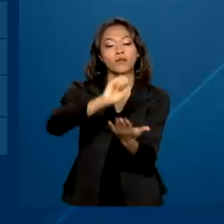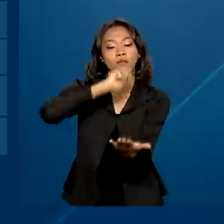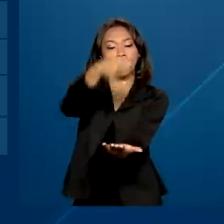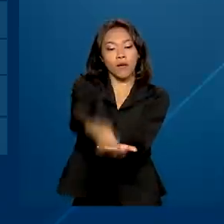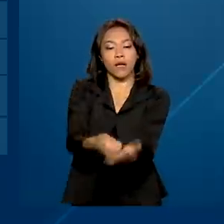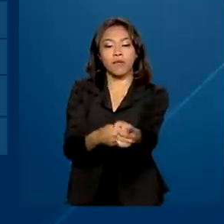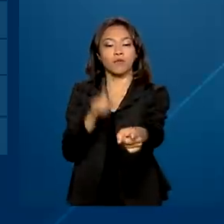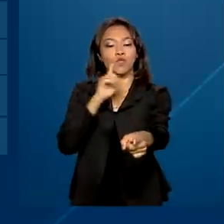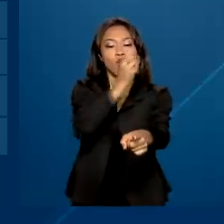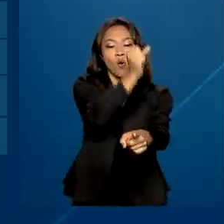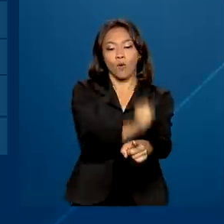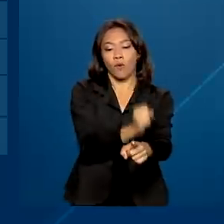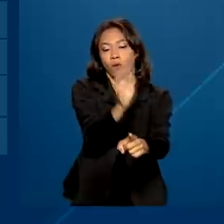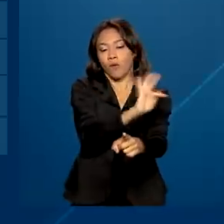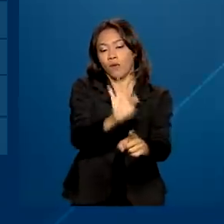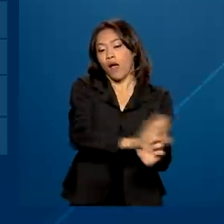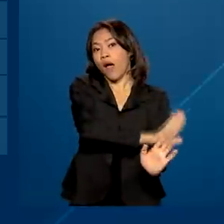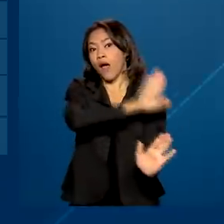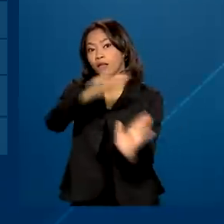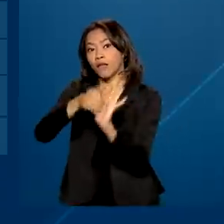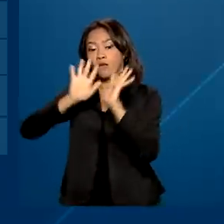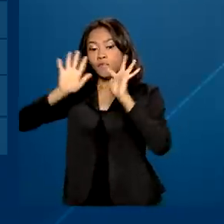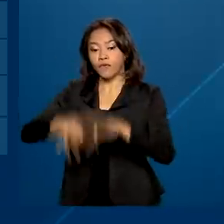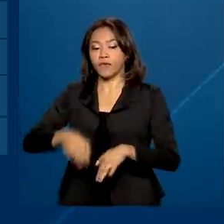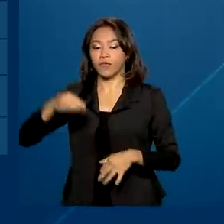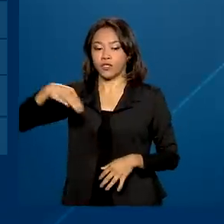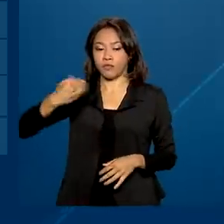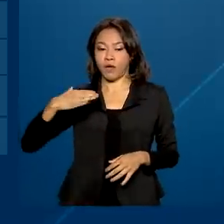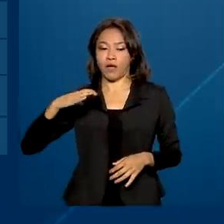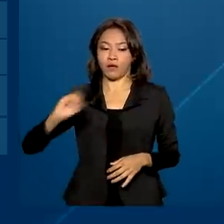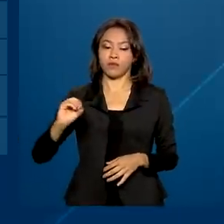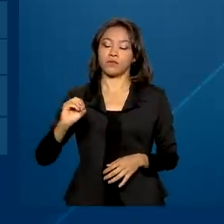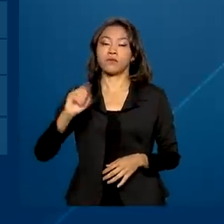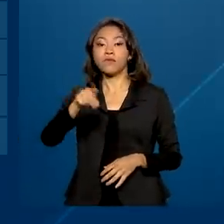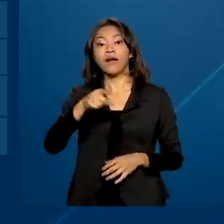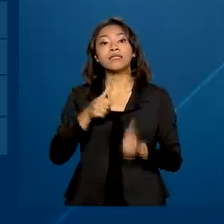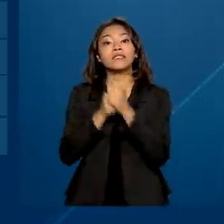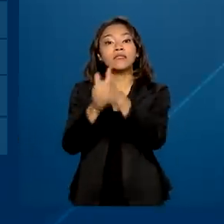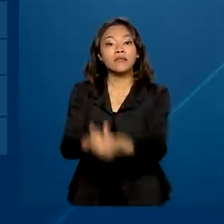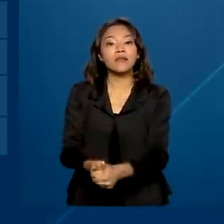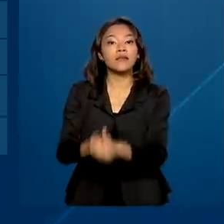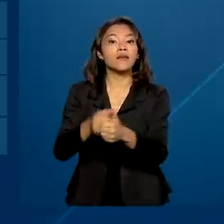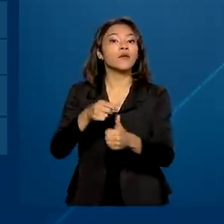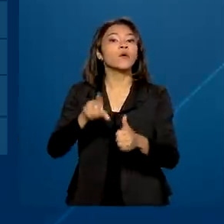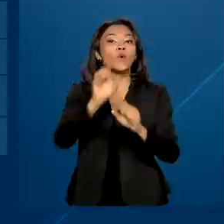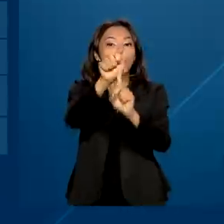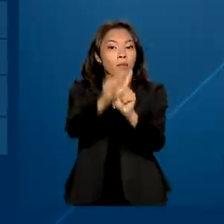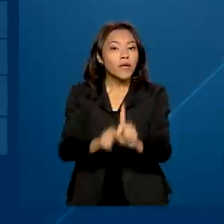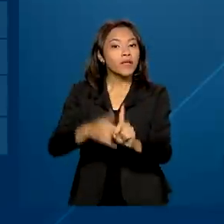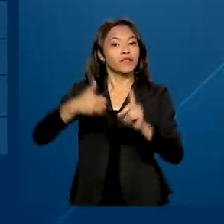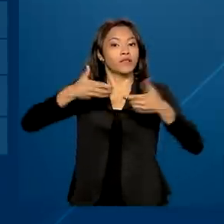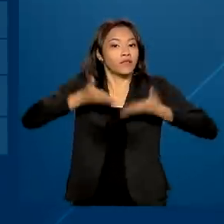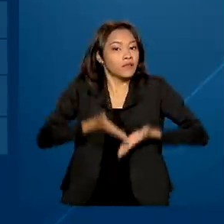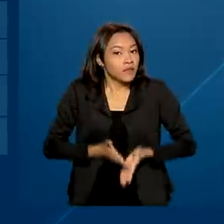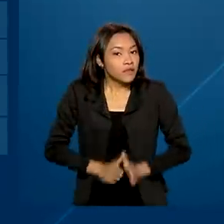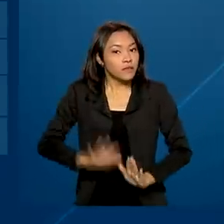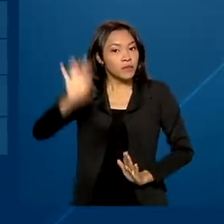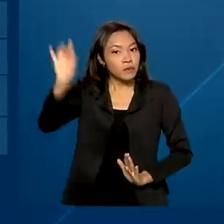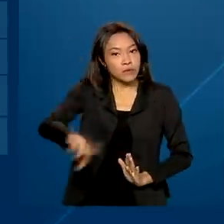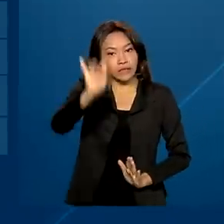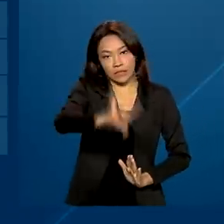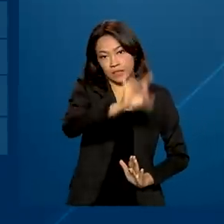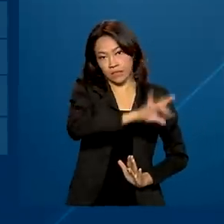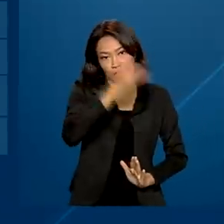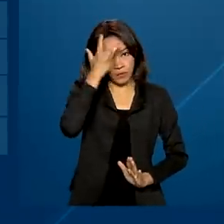fevereiro e vai até o final de março, escalonado de acordo com o mês de nascimento do trabalhador. No total, serão